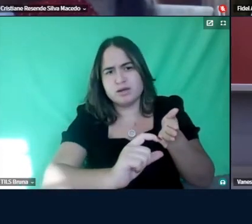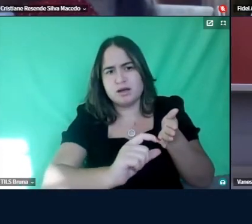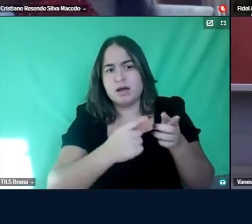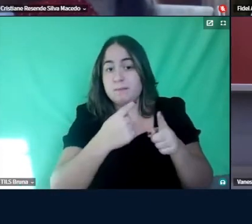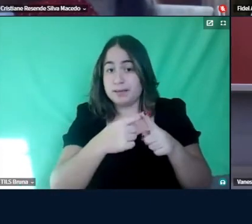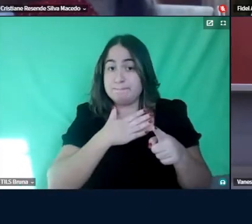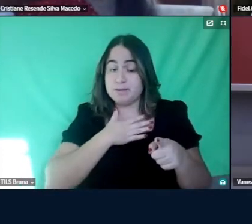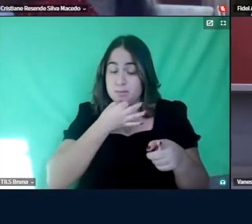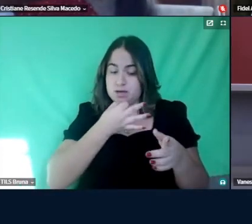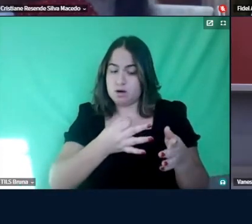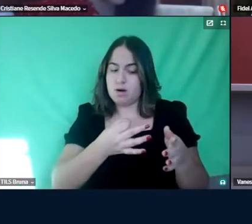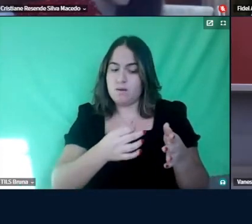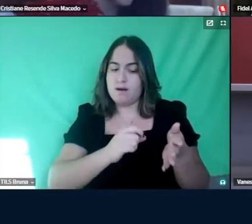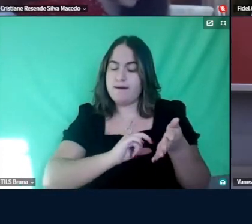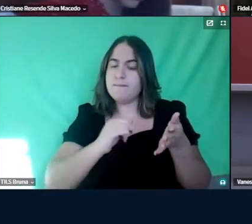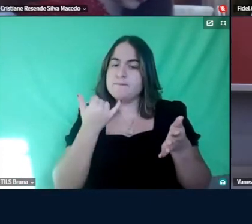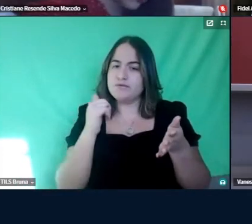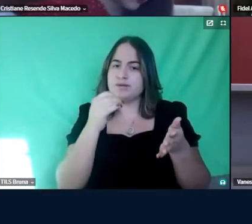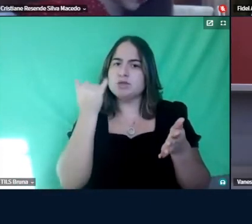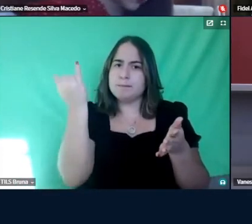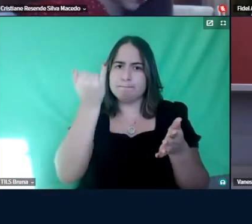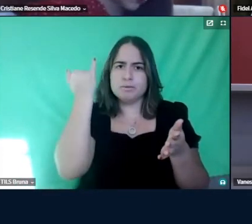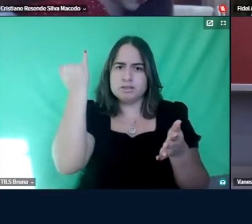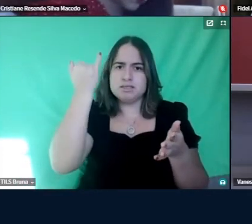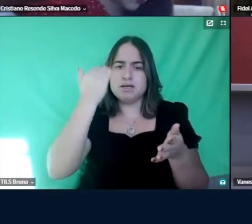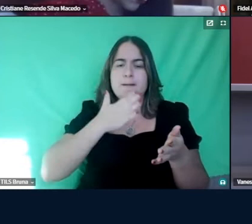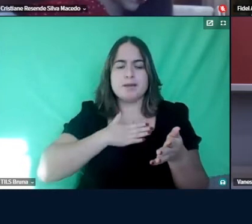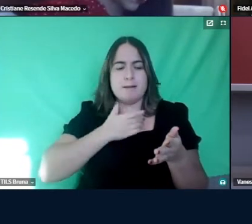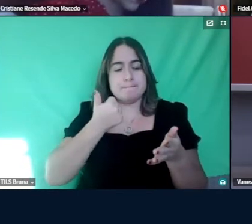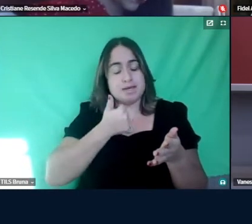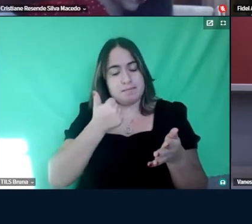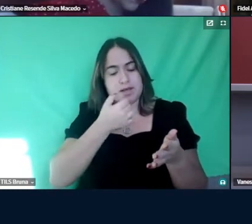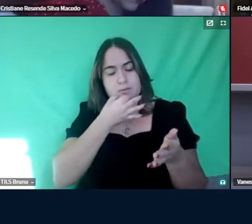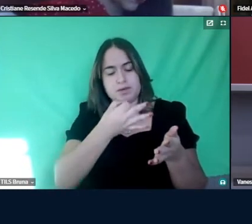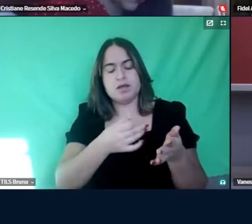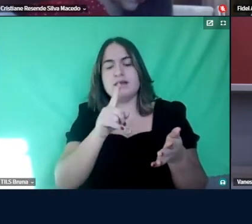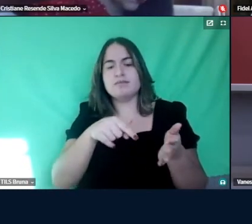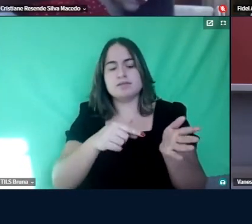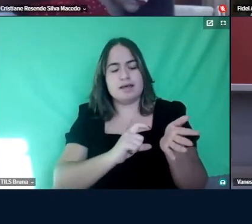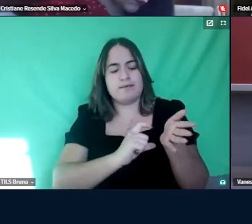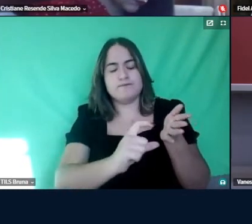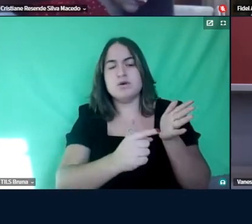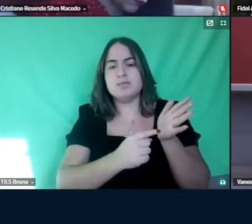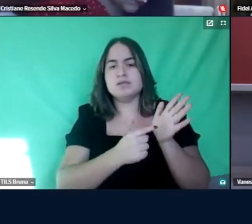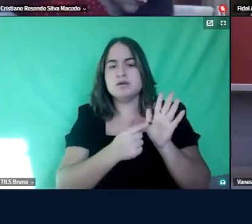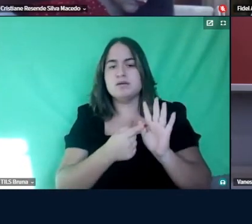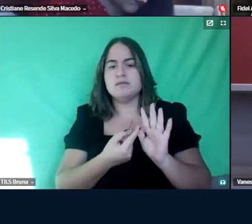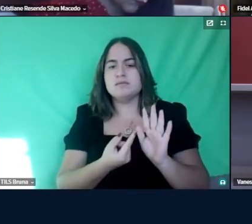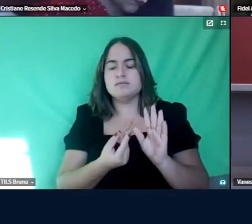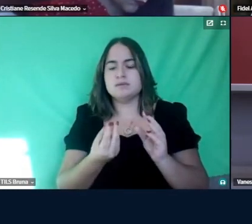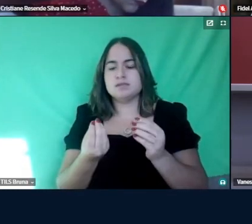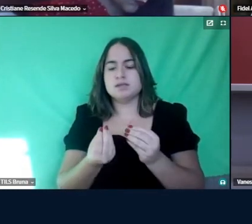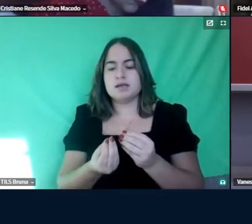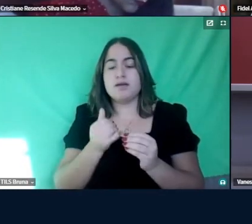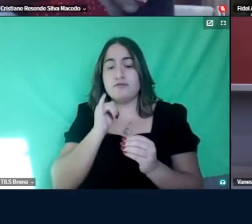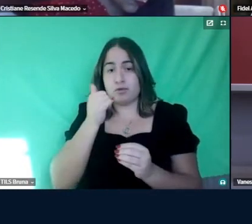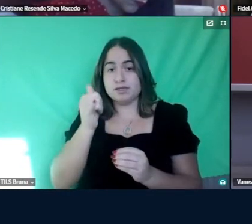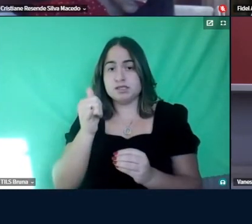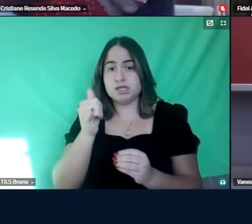importante, então, a minha primeira sugestão é que você traga essas informações dessa nota de rodapé,